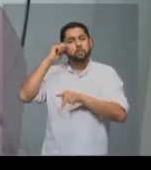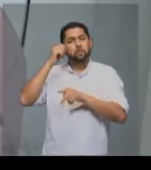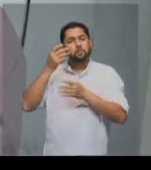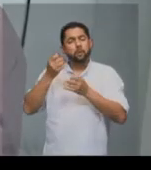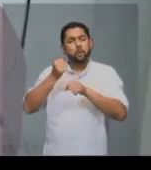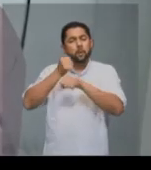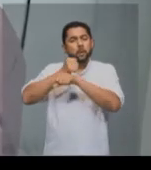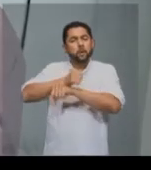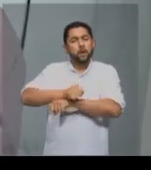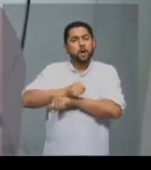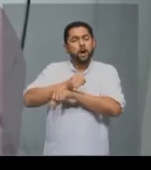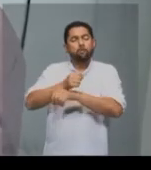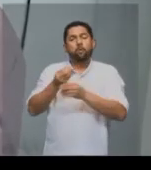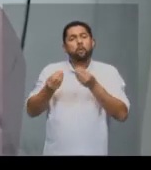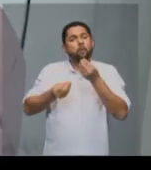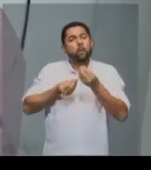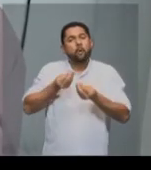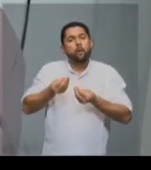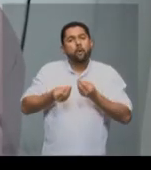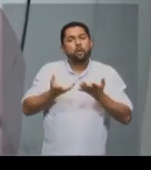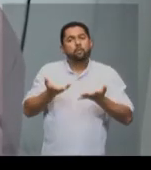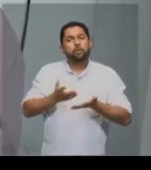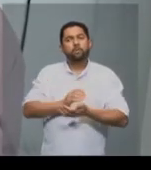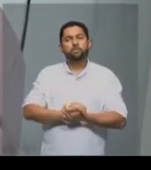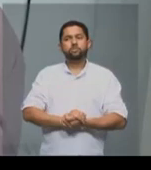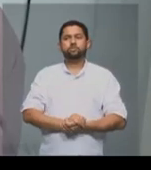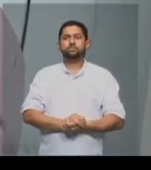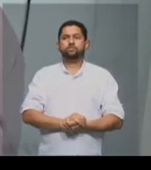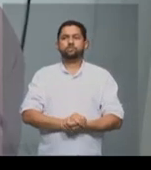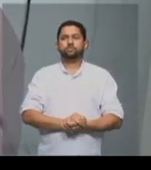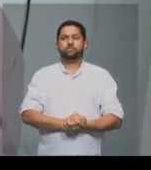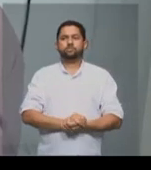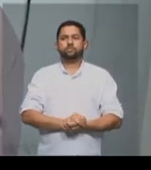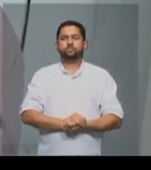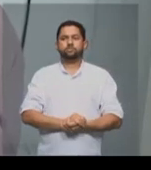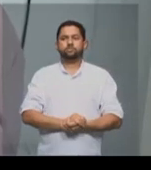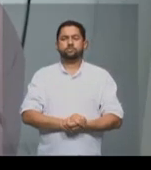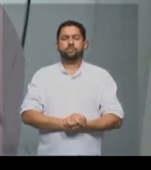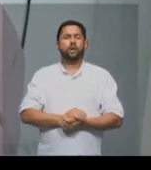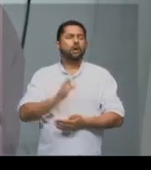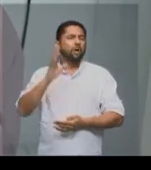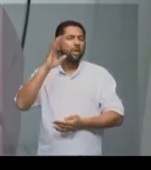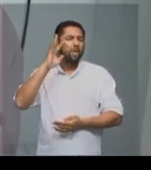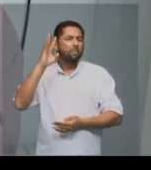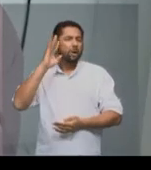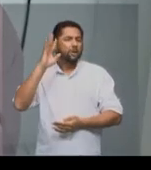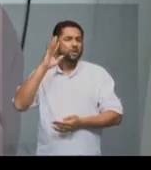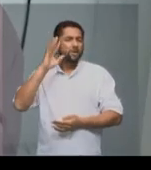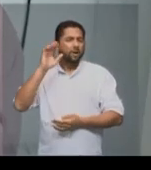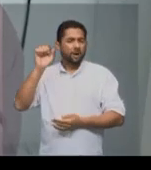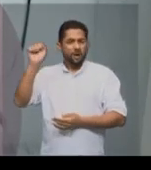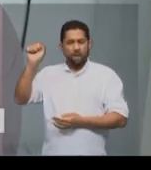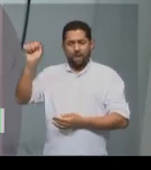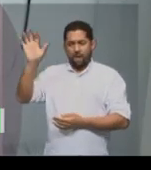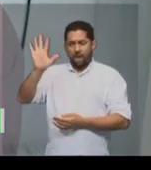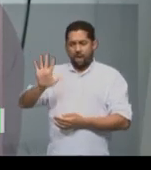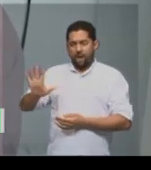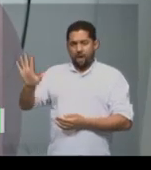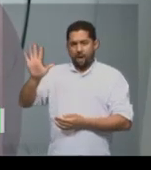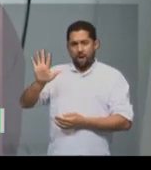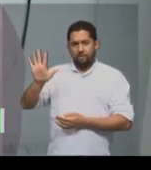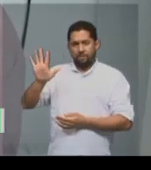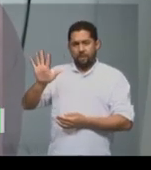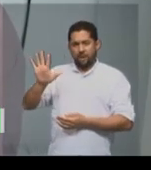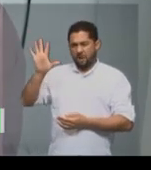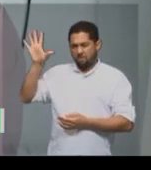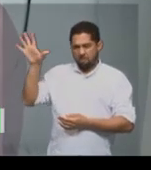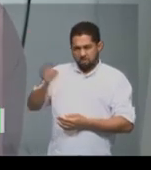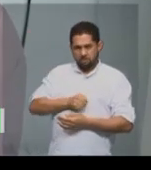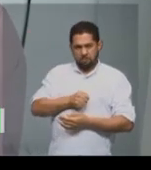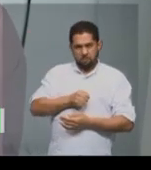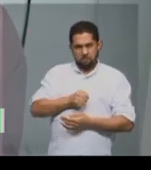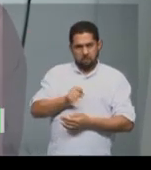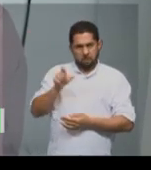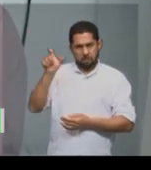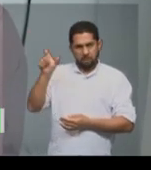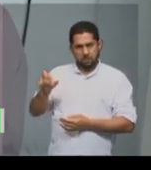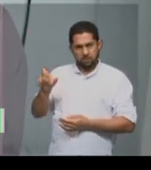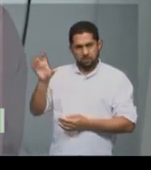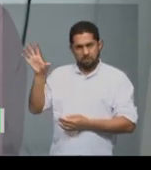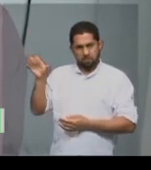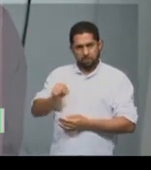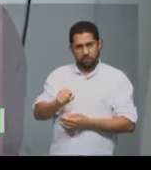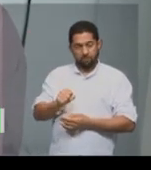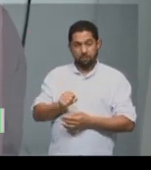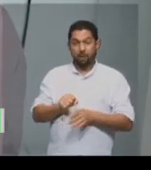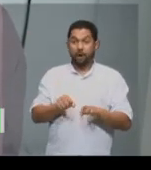escravizado, retirado especialmente lá do continente africano para o Brasil. Então, ele era capturado por outra, geralmente por outra